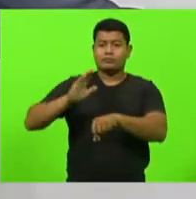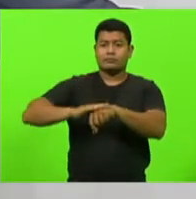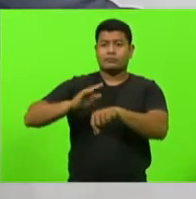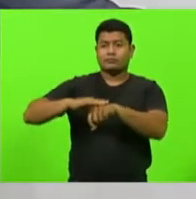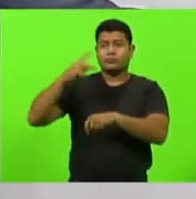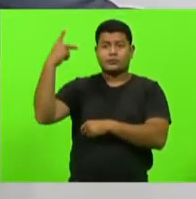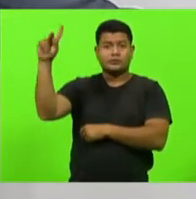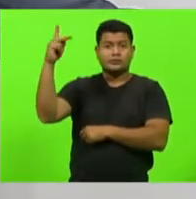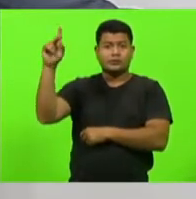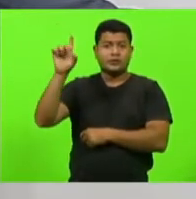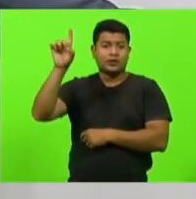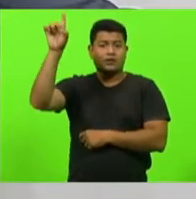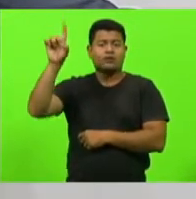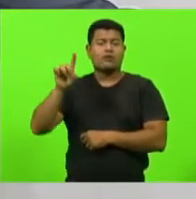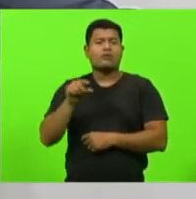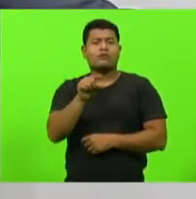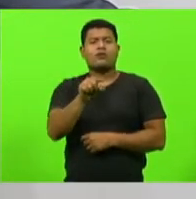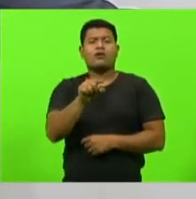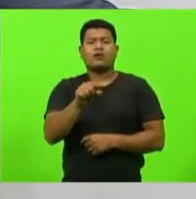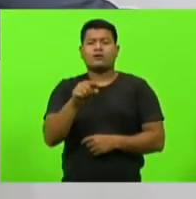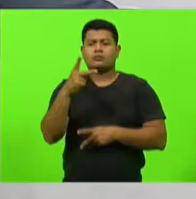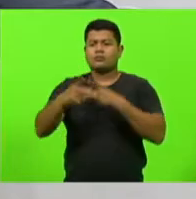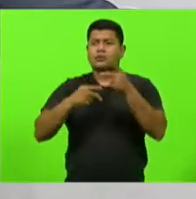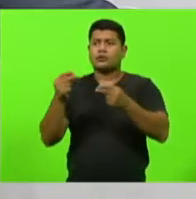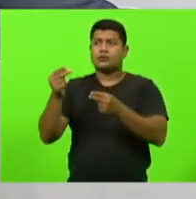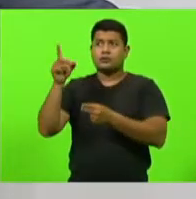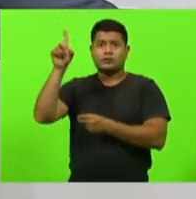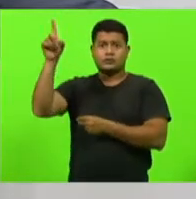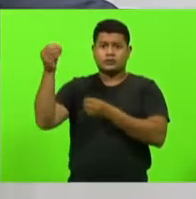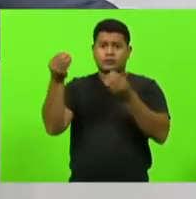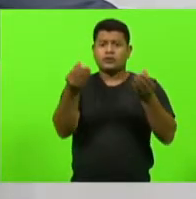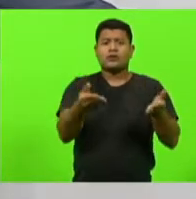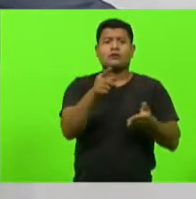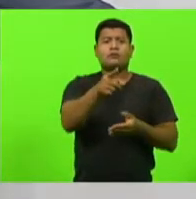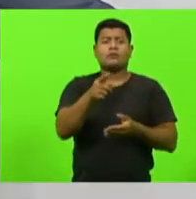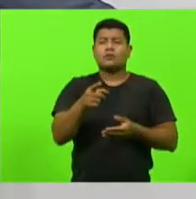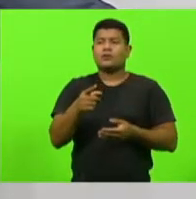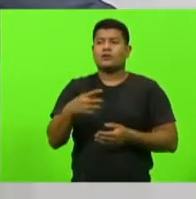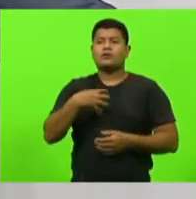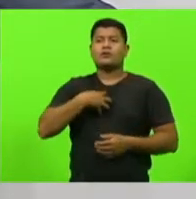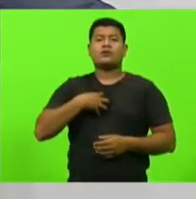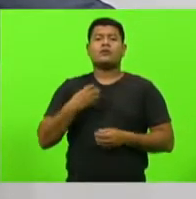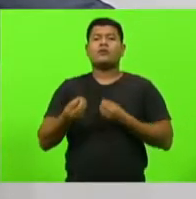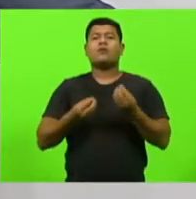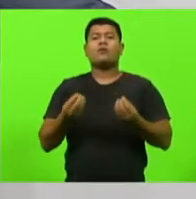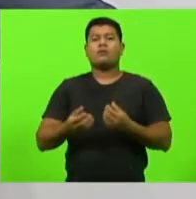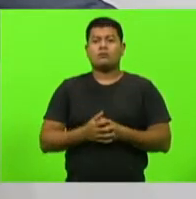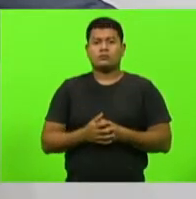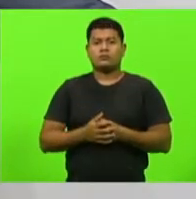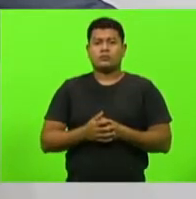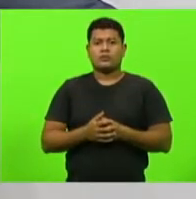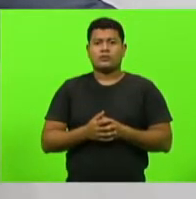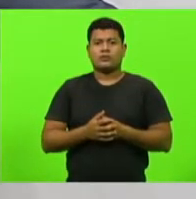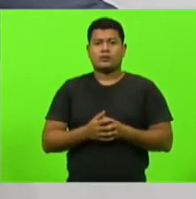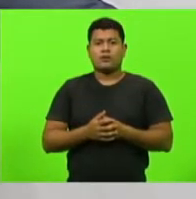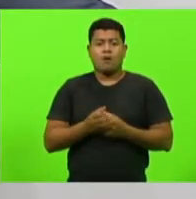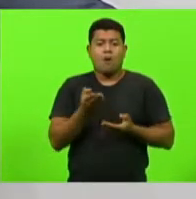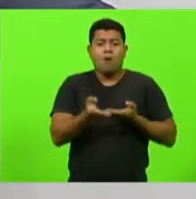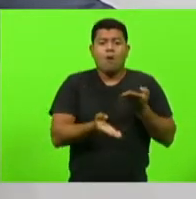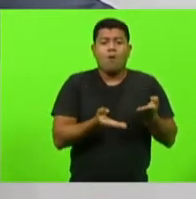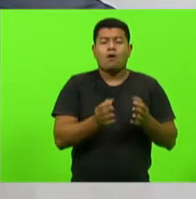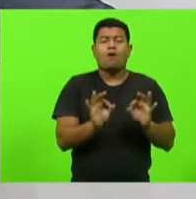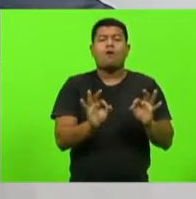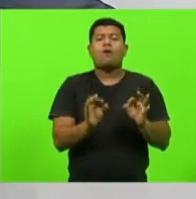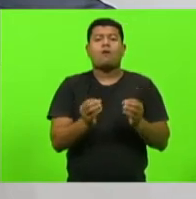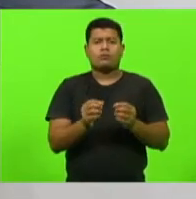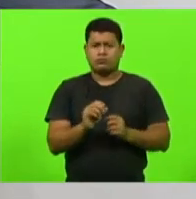presente que o próprio Deus te entregou? Com carinho, com respeito, com amor, de forma igualitária,